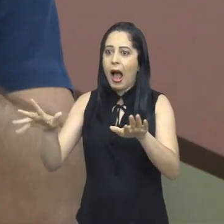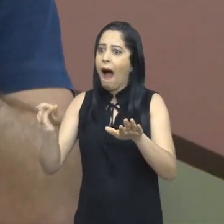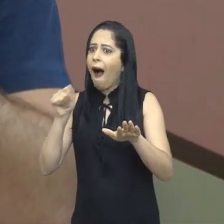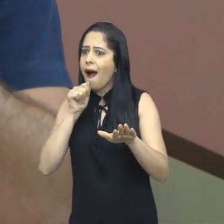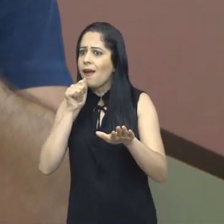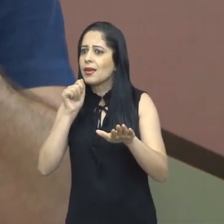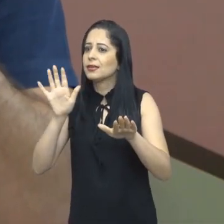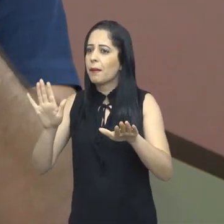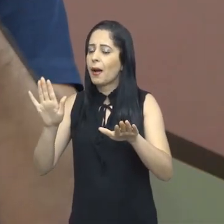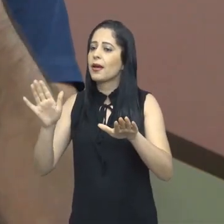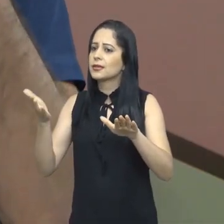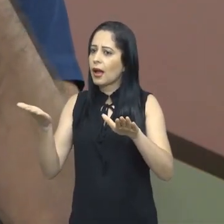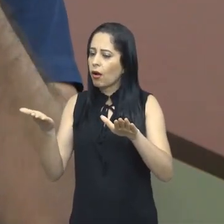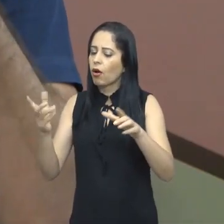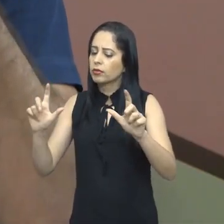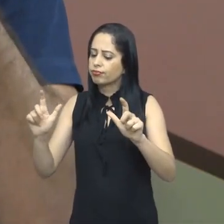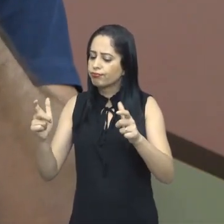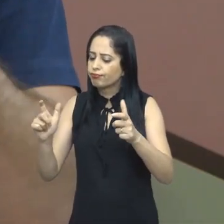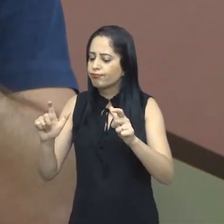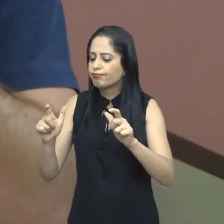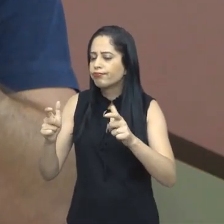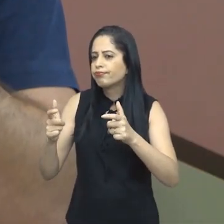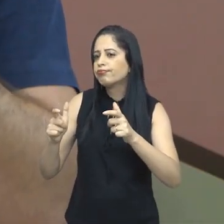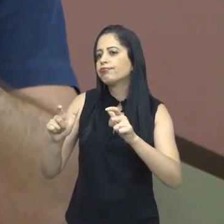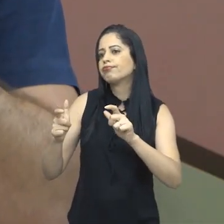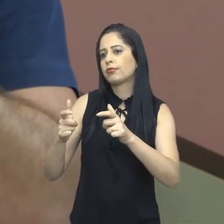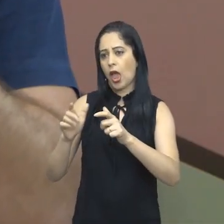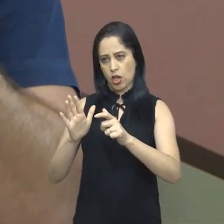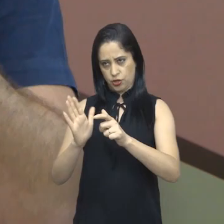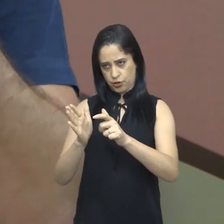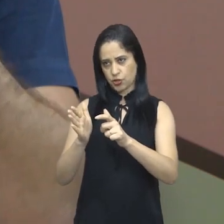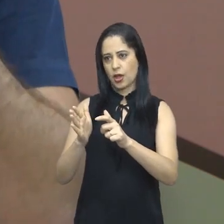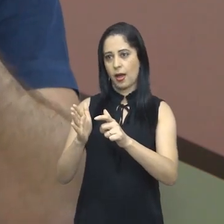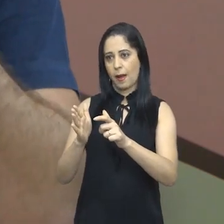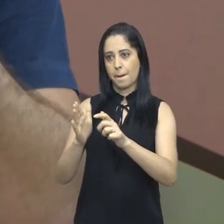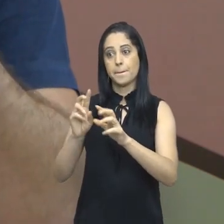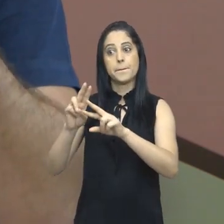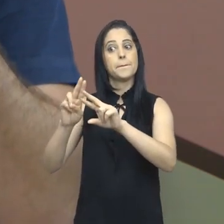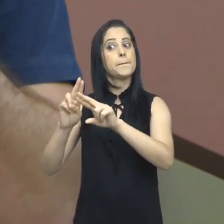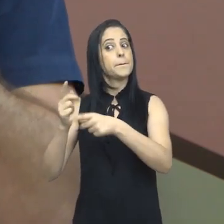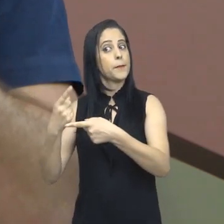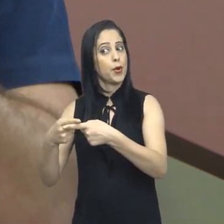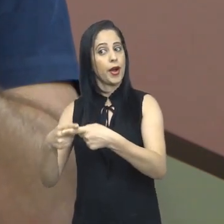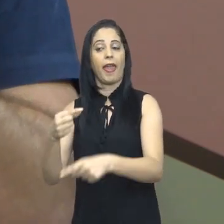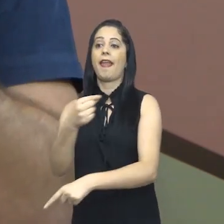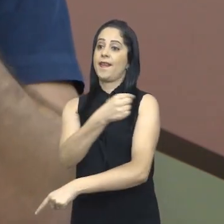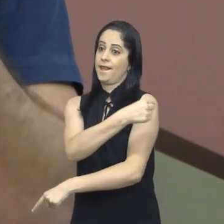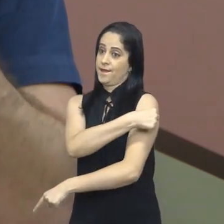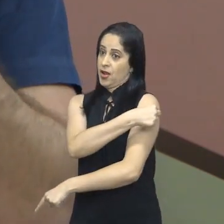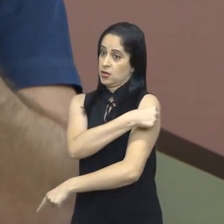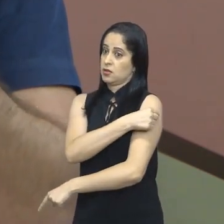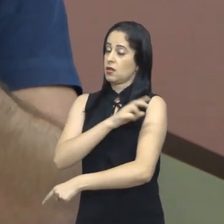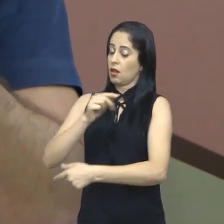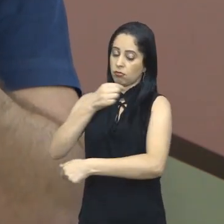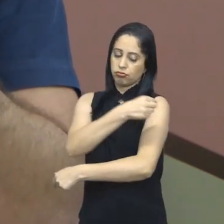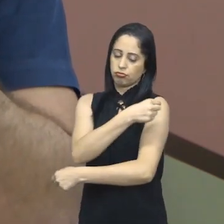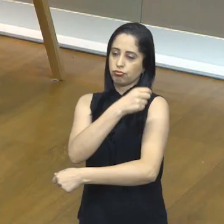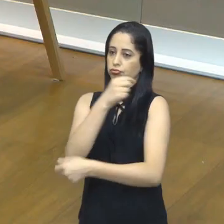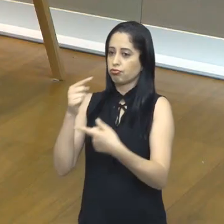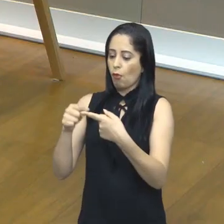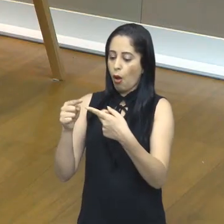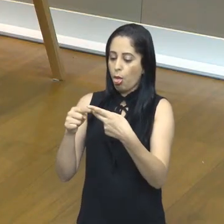segura. Existem milhões de doses dadas pelo mundo, né? Então, acho que o grande mote é a vacinação. Findo isso,